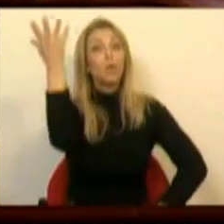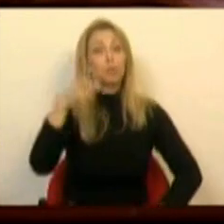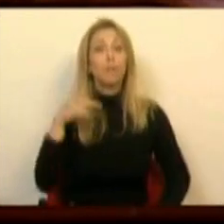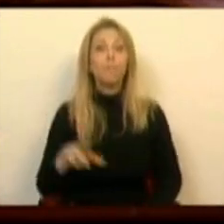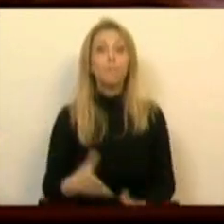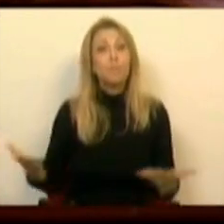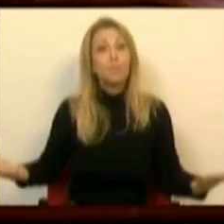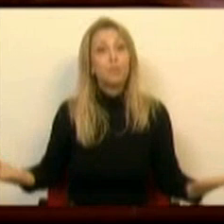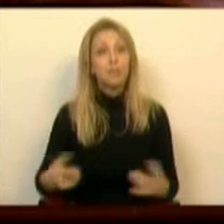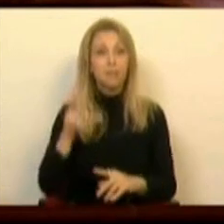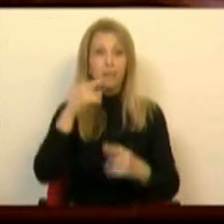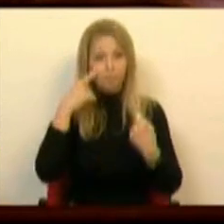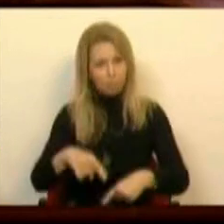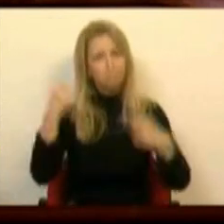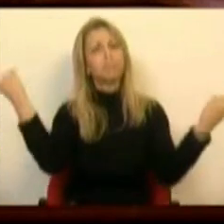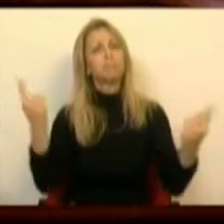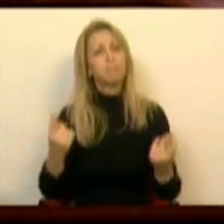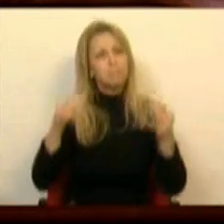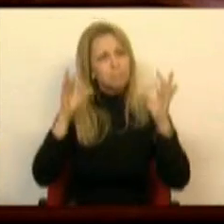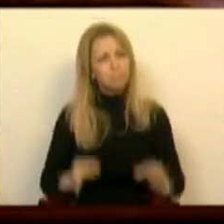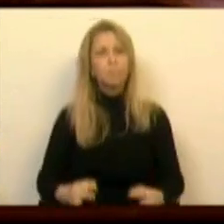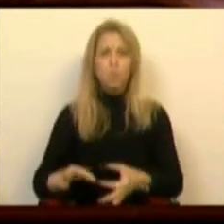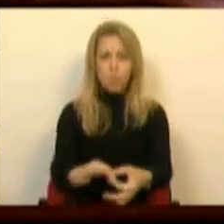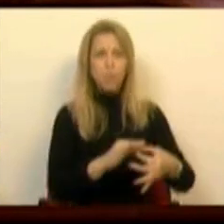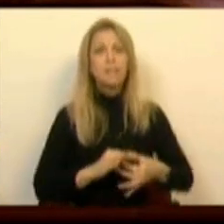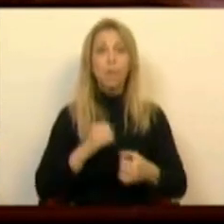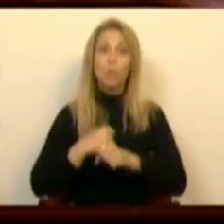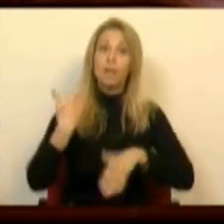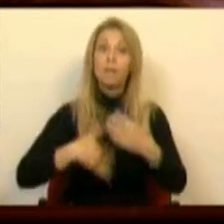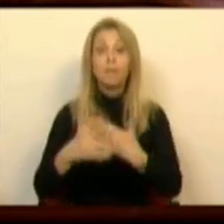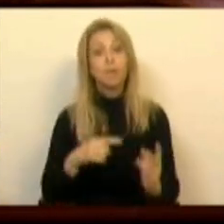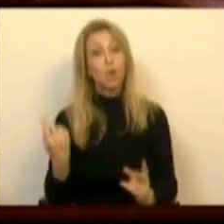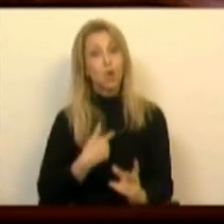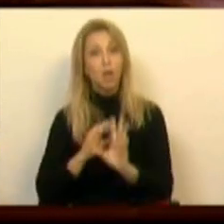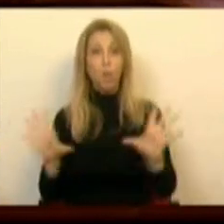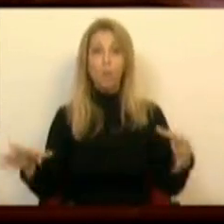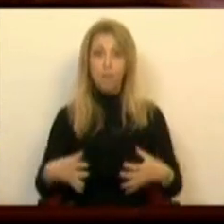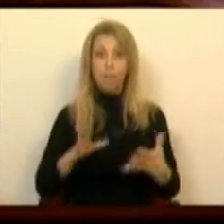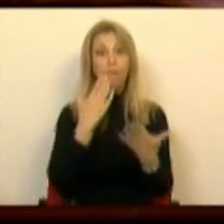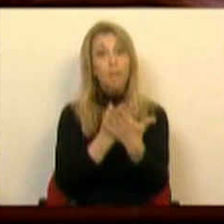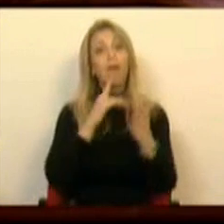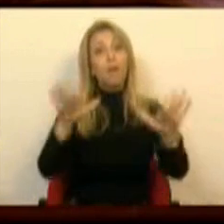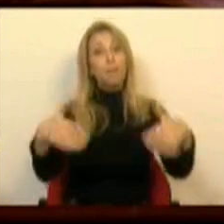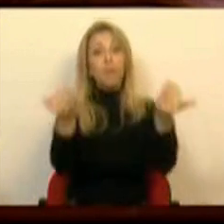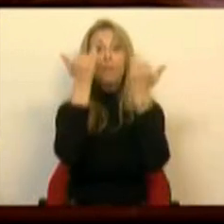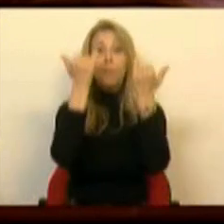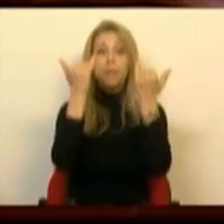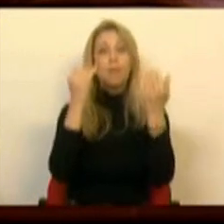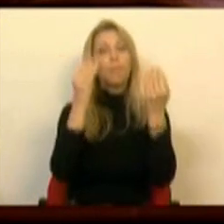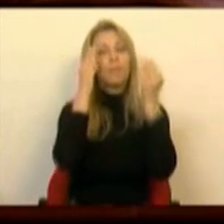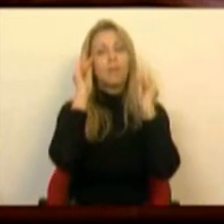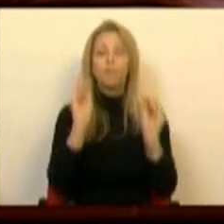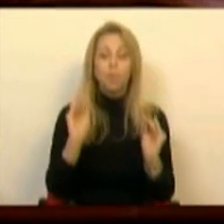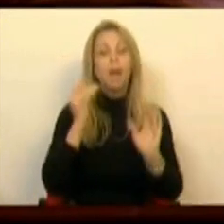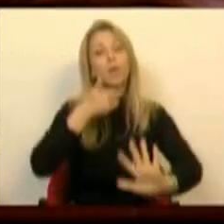um fator de afirmação, coesão e dinamização das nossas comunidades. Permitem formar conhecimento, criar